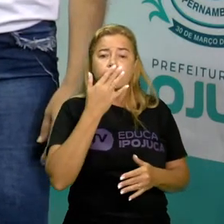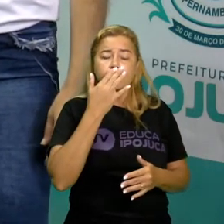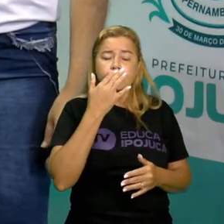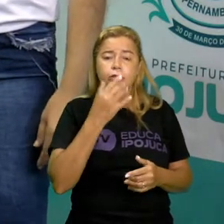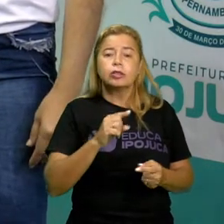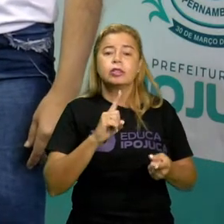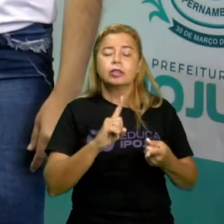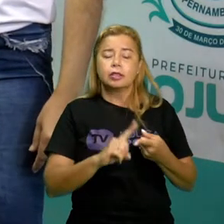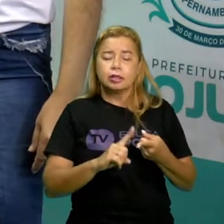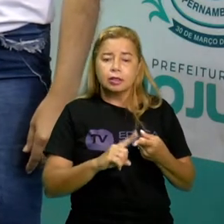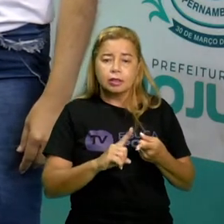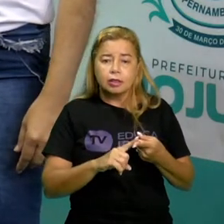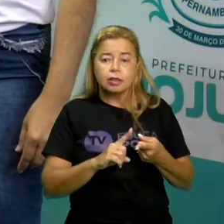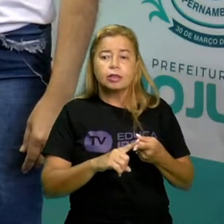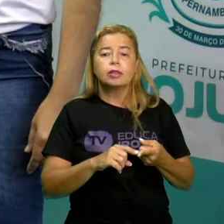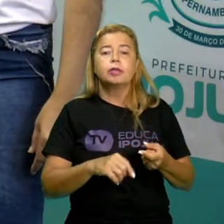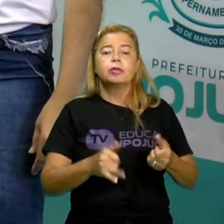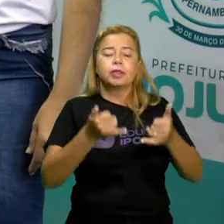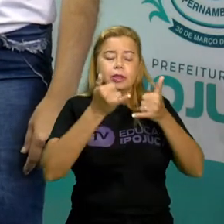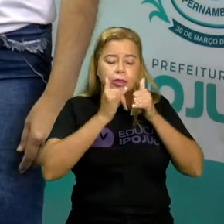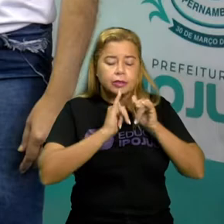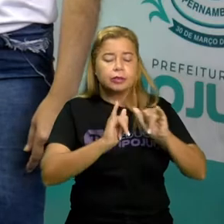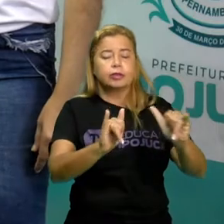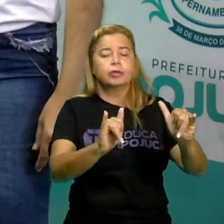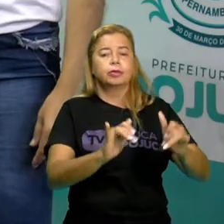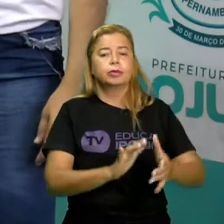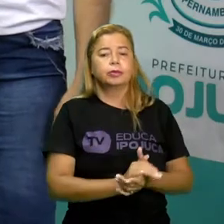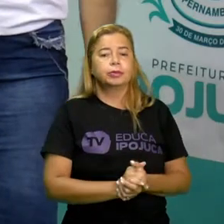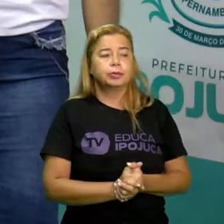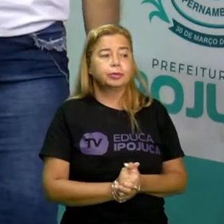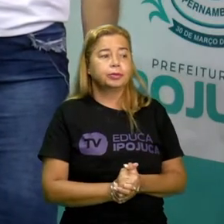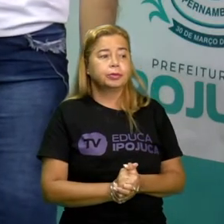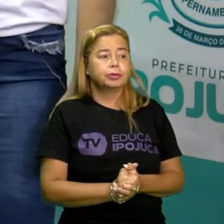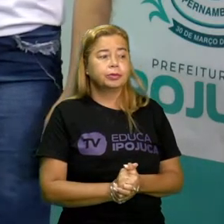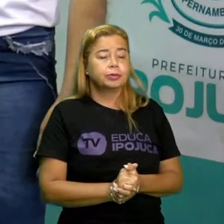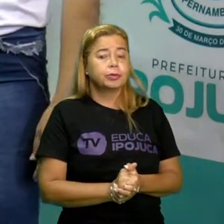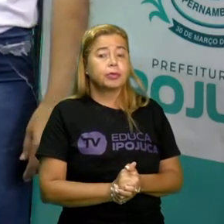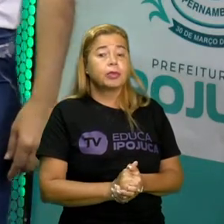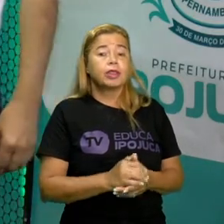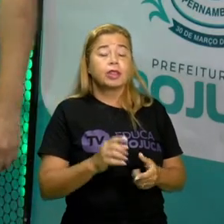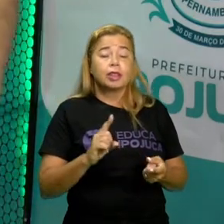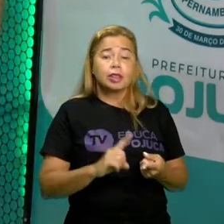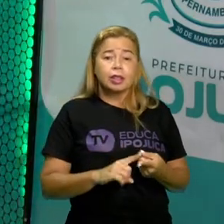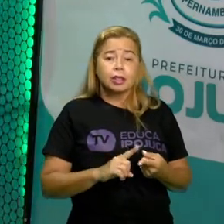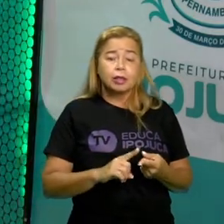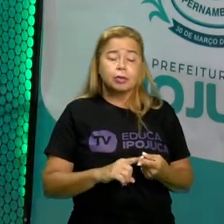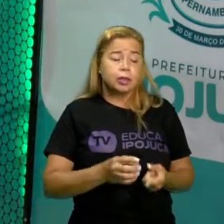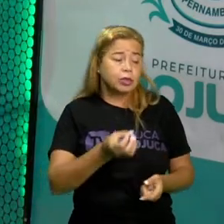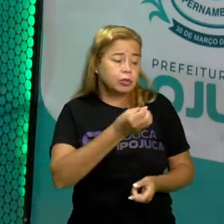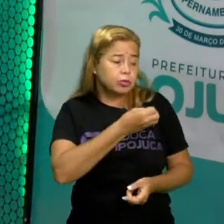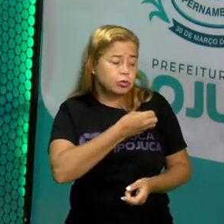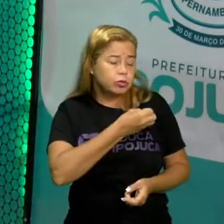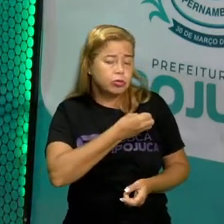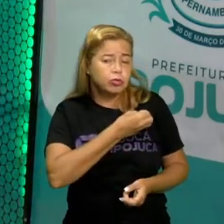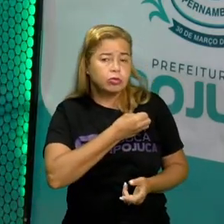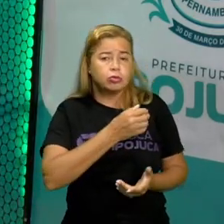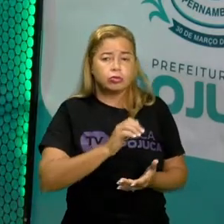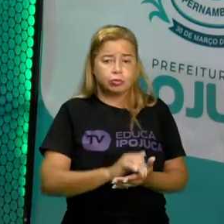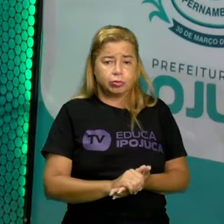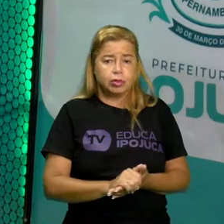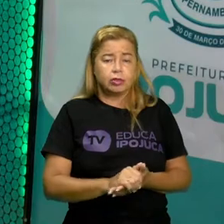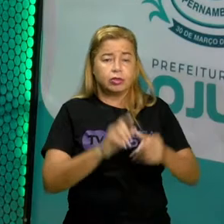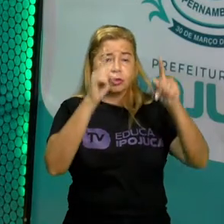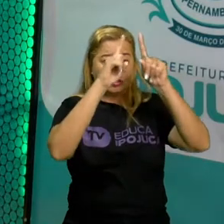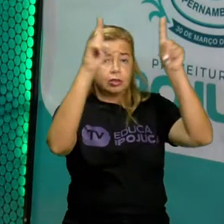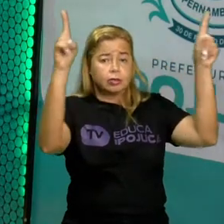ideias não é isso crianças? e como eu falei antes os números também temos aqui